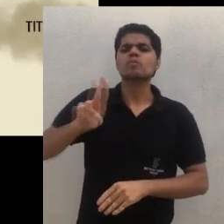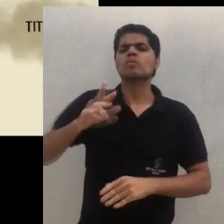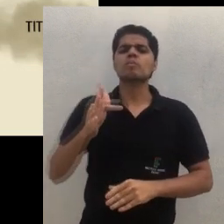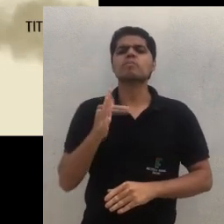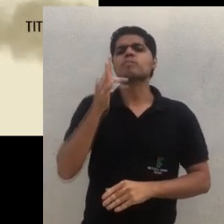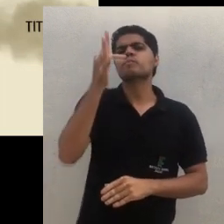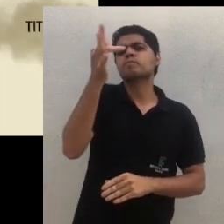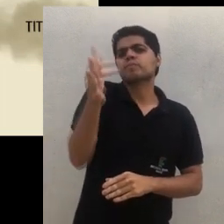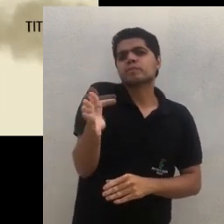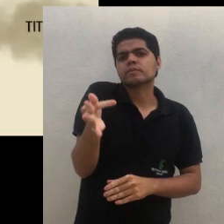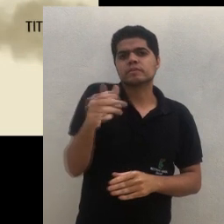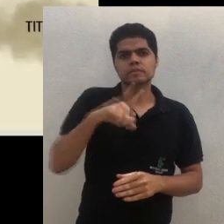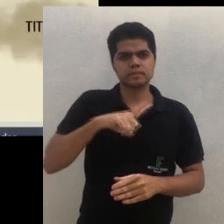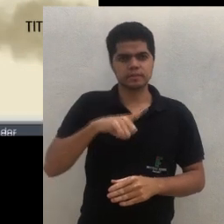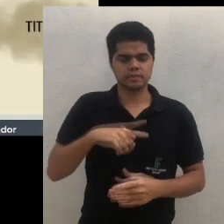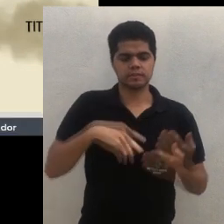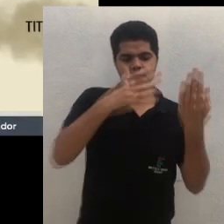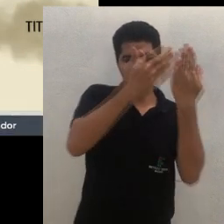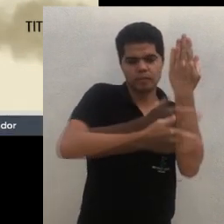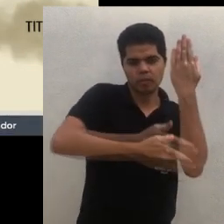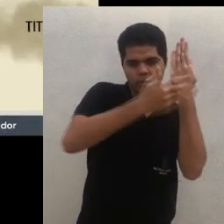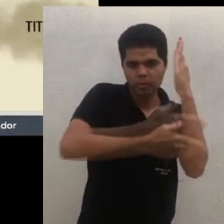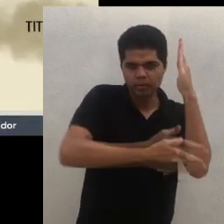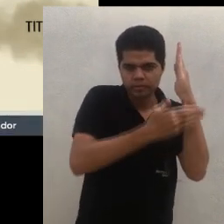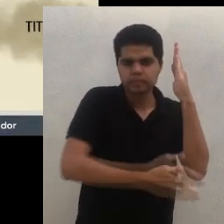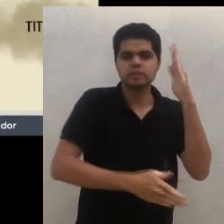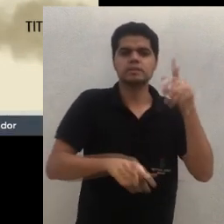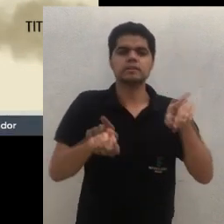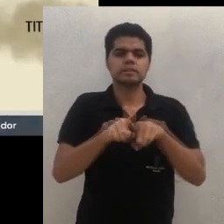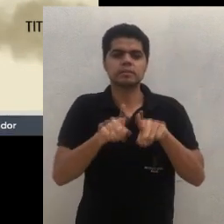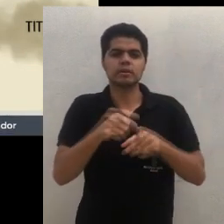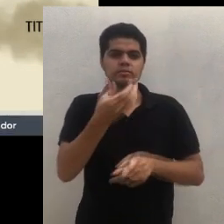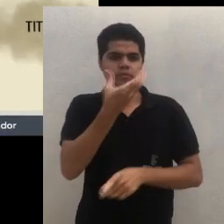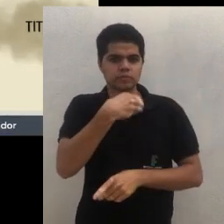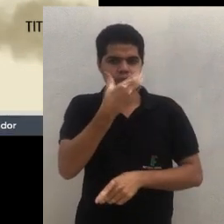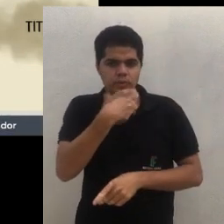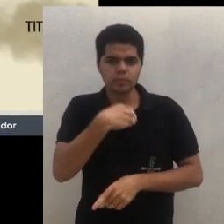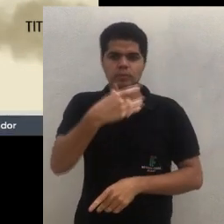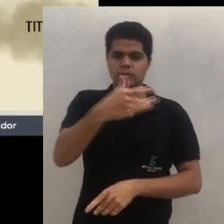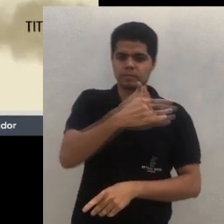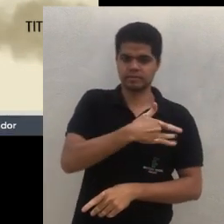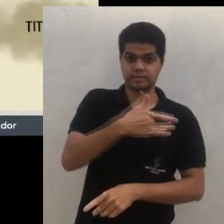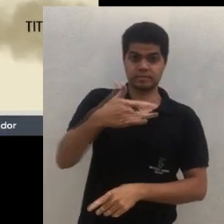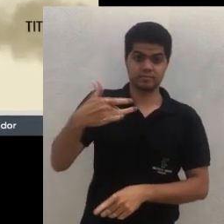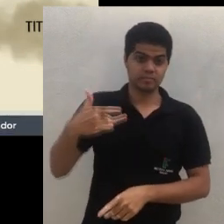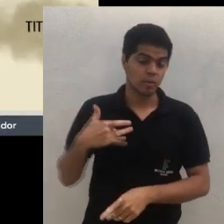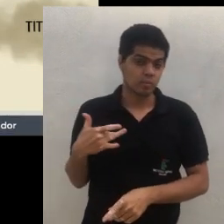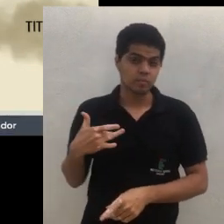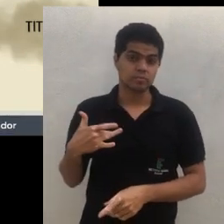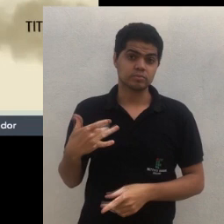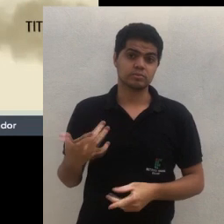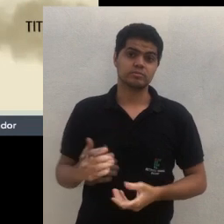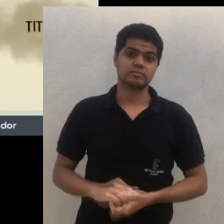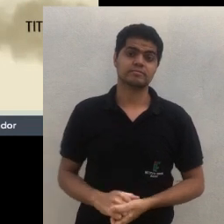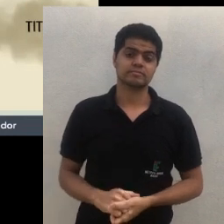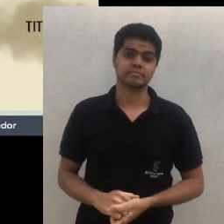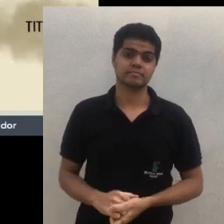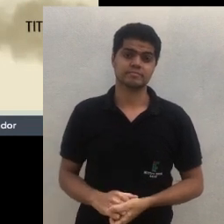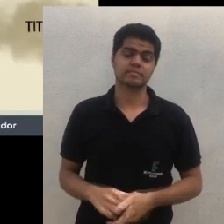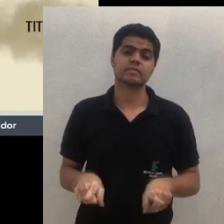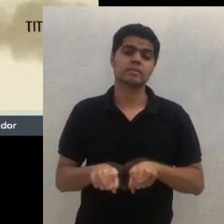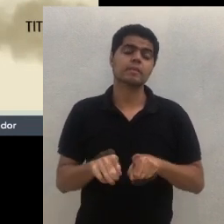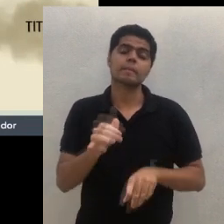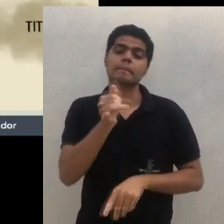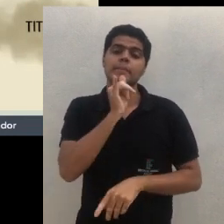de fruta, eu vou ter uso medicinal, né? Ah, por exemplo, aqui no cacau, eu vou colocar em cima do cacau,